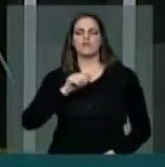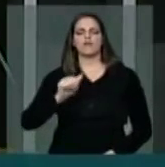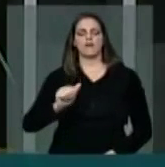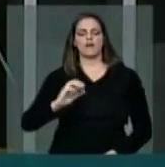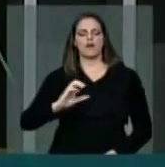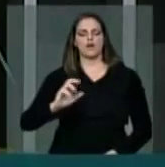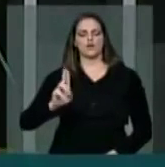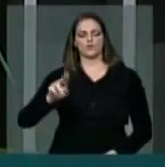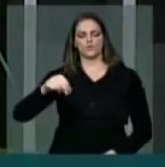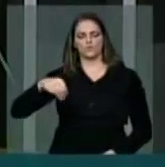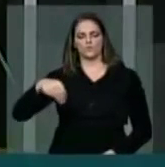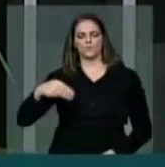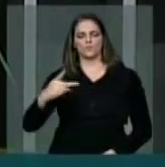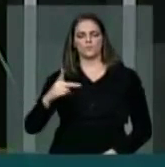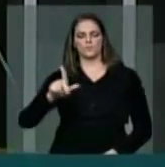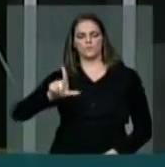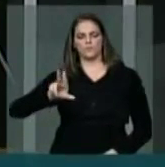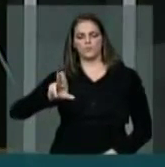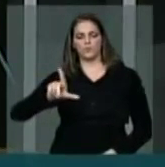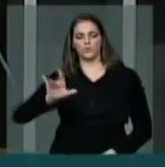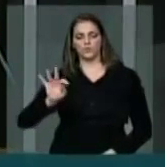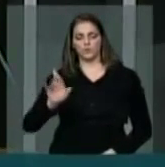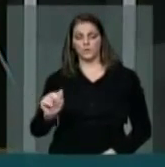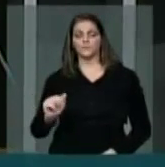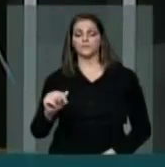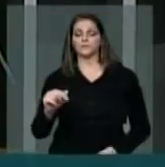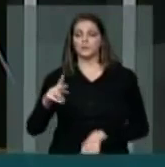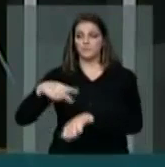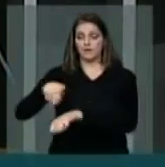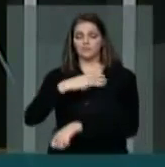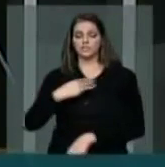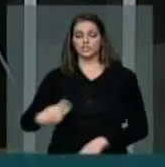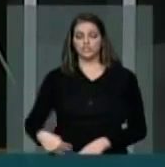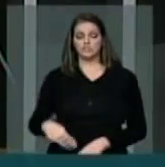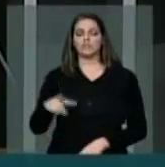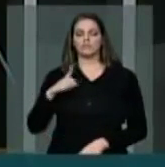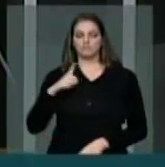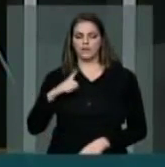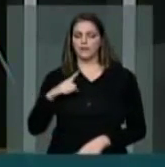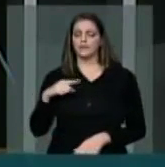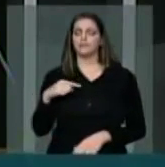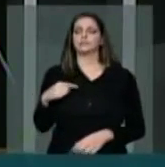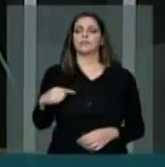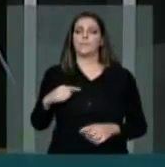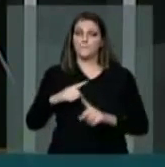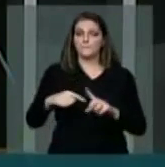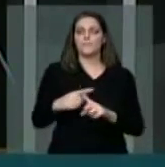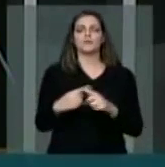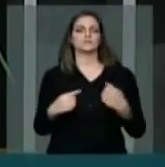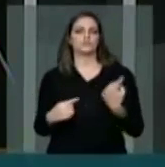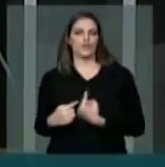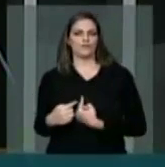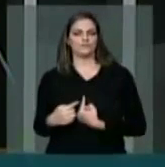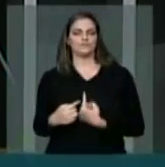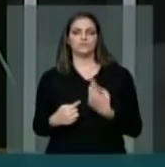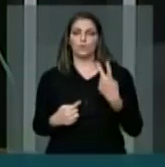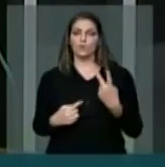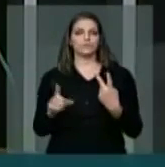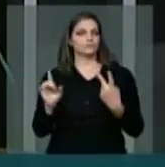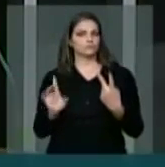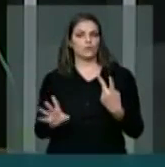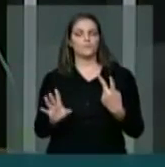para a população. Além da China, somos o único a oferecer esse serviço Santa Catarina de modo